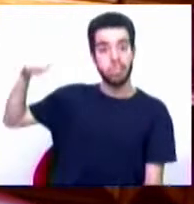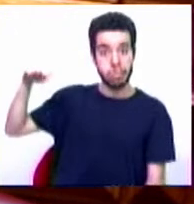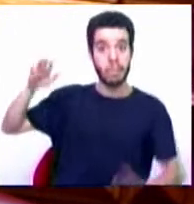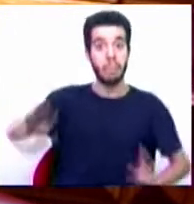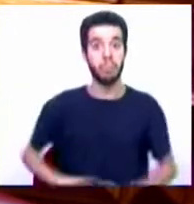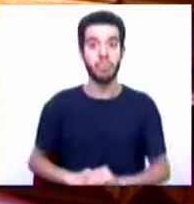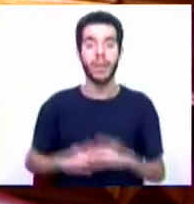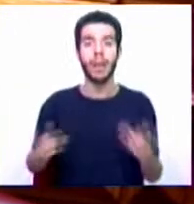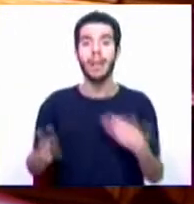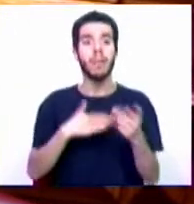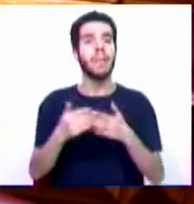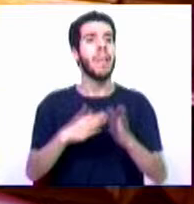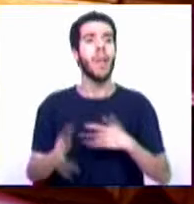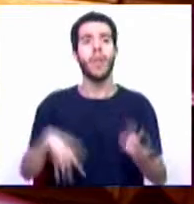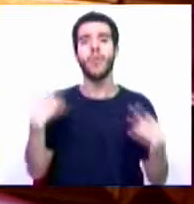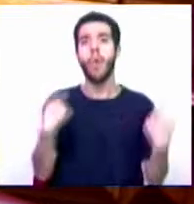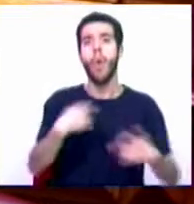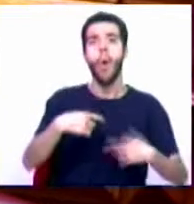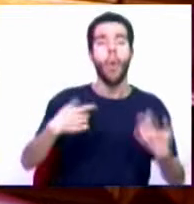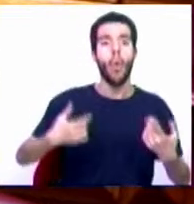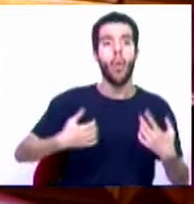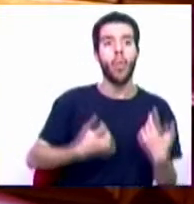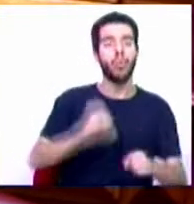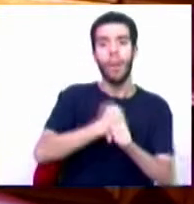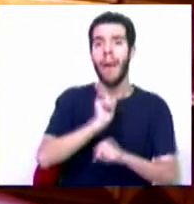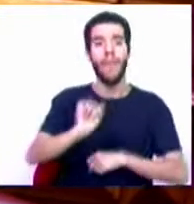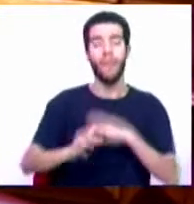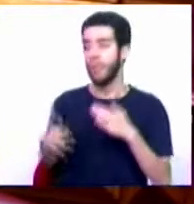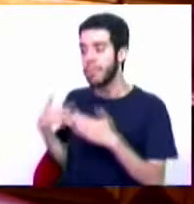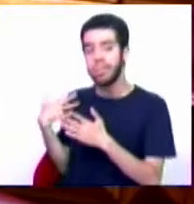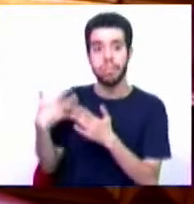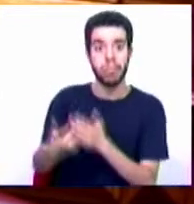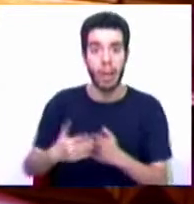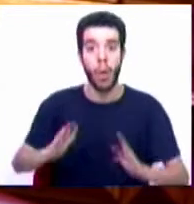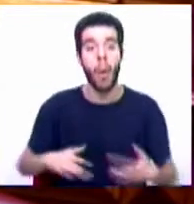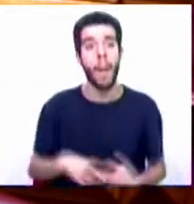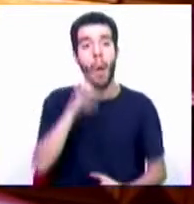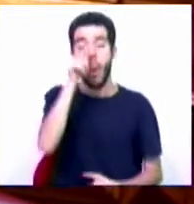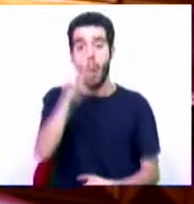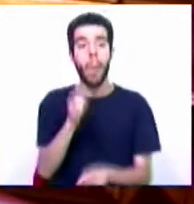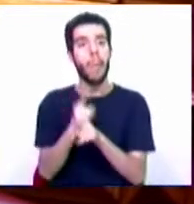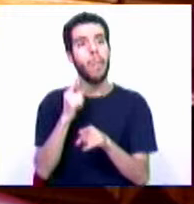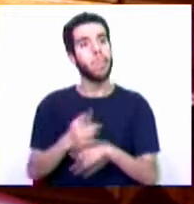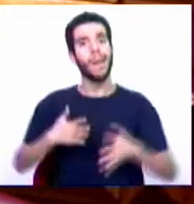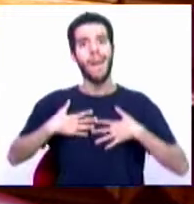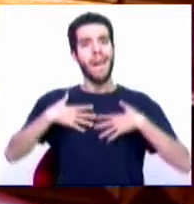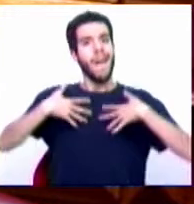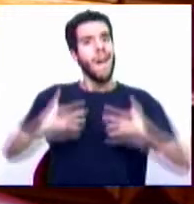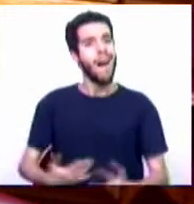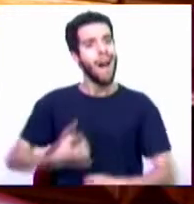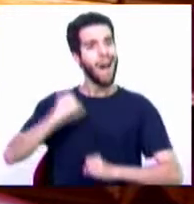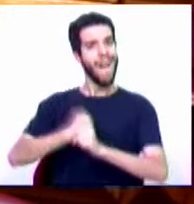Independentemente do cargo e das funções assumidas ao longo de todo o seu percurso, o Carlos Bernardes entregava-se corpo e alma com a paixão que o